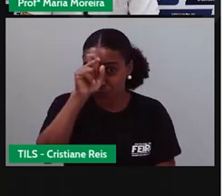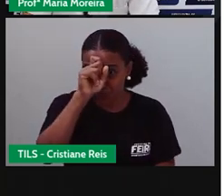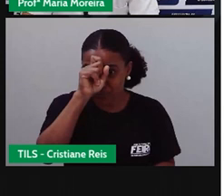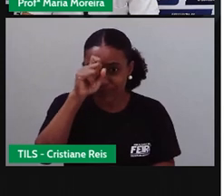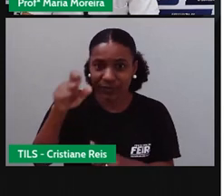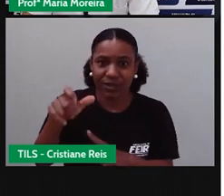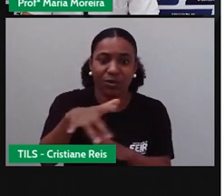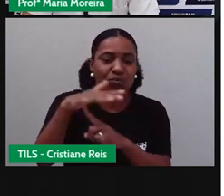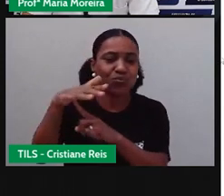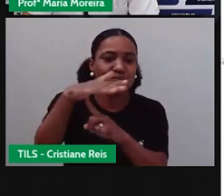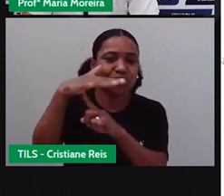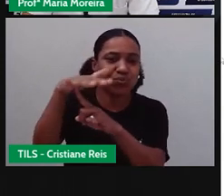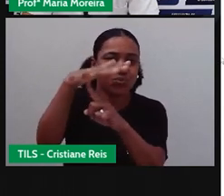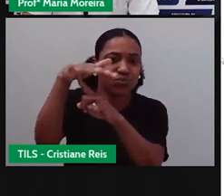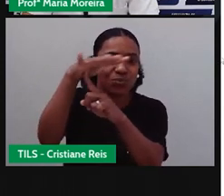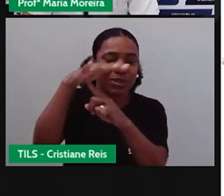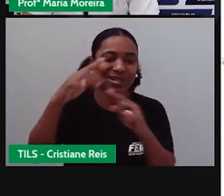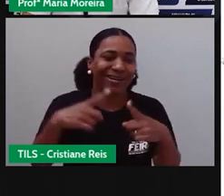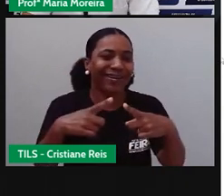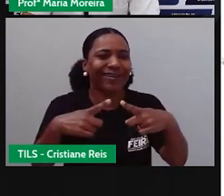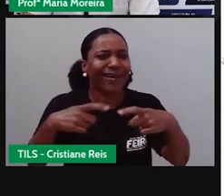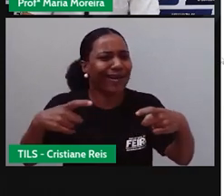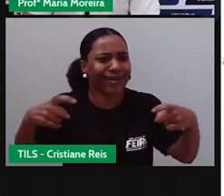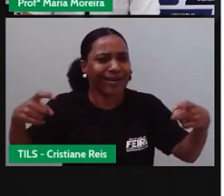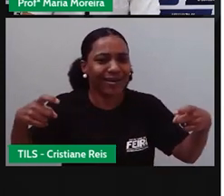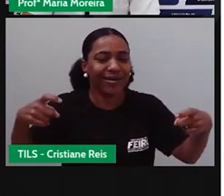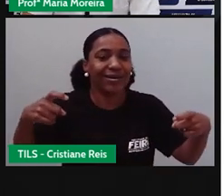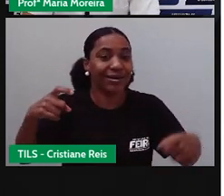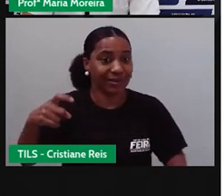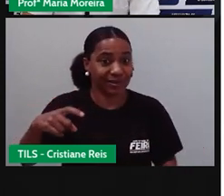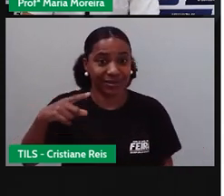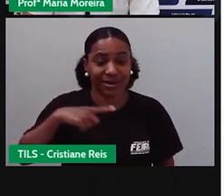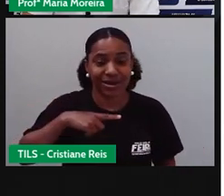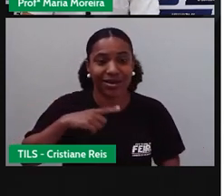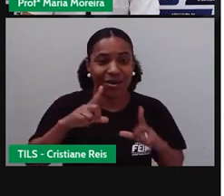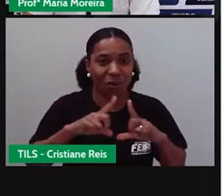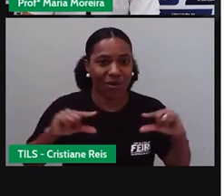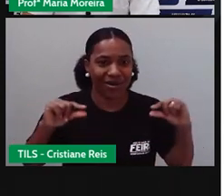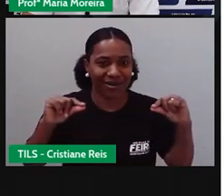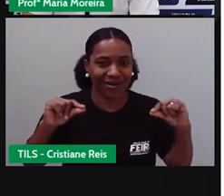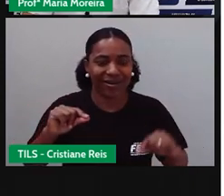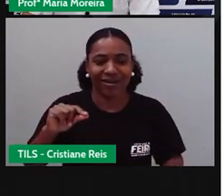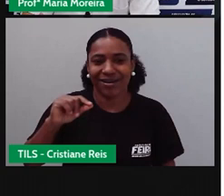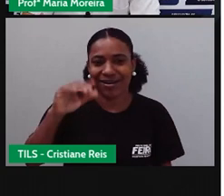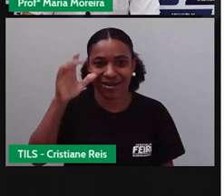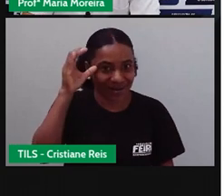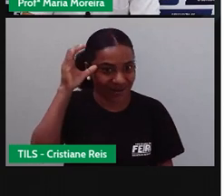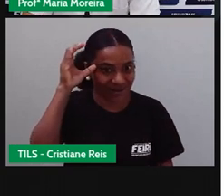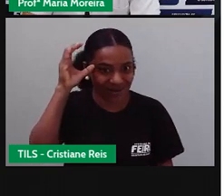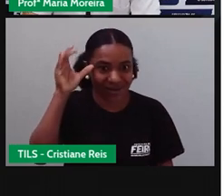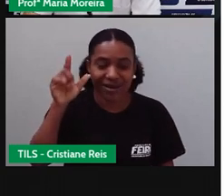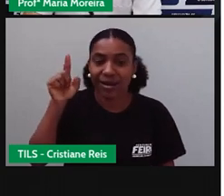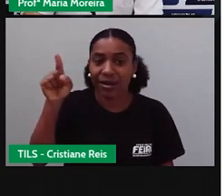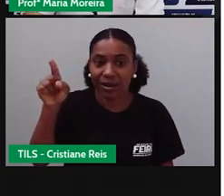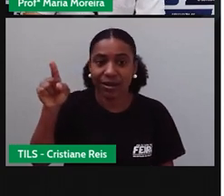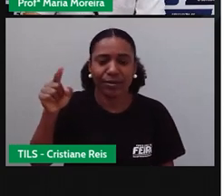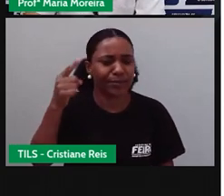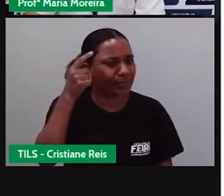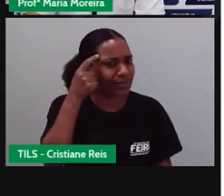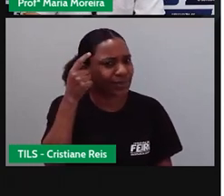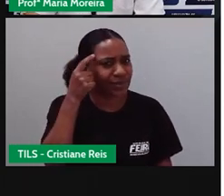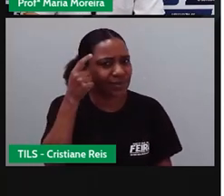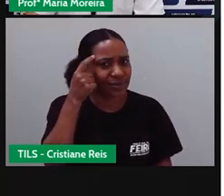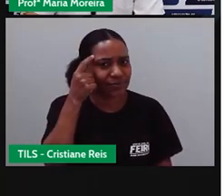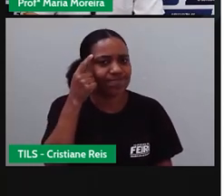ambulância pela primeira vez durante a Guerra da Coreia. Então, percebam, né, é triste demais se pensar que uma coisa